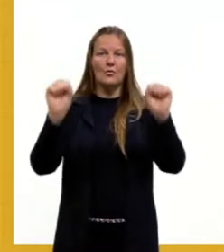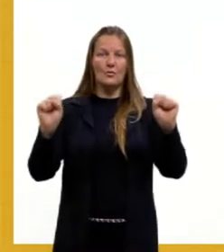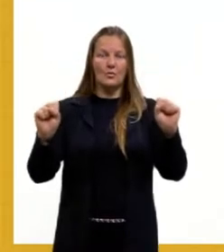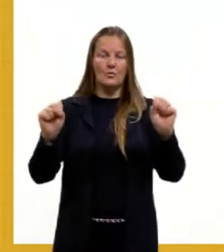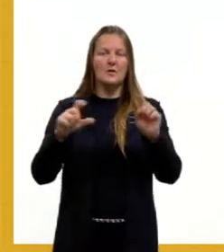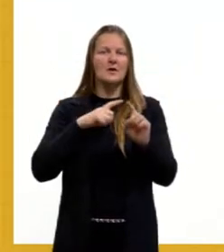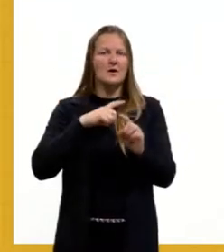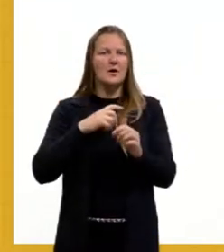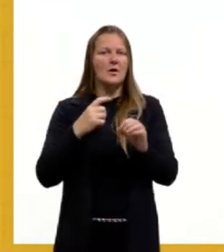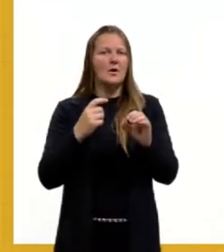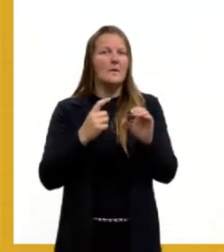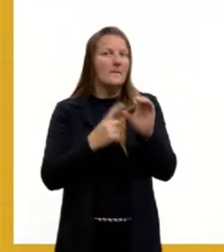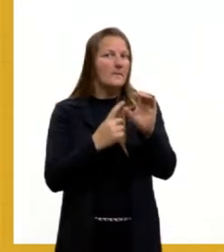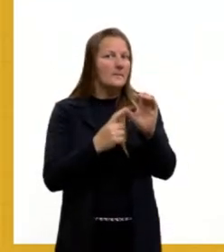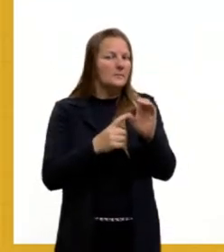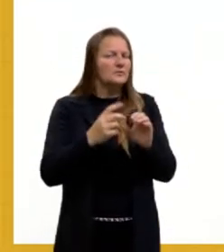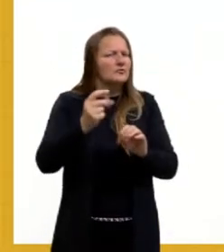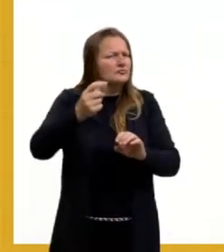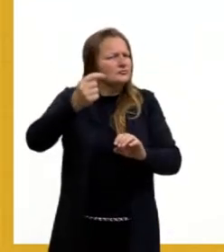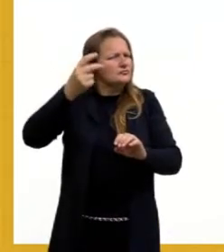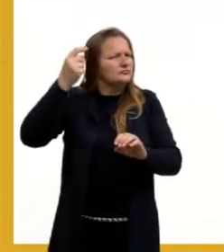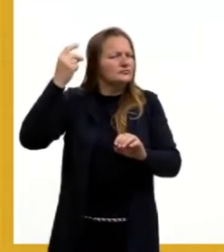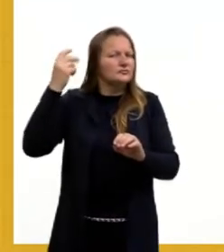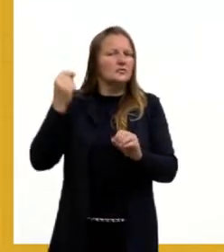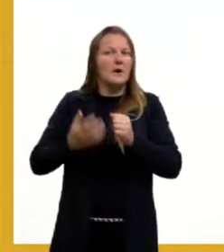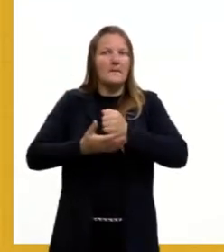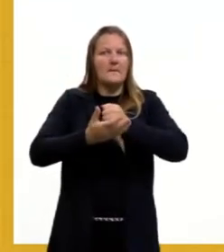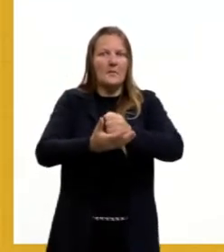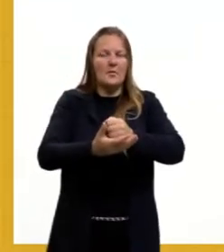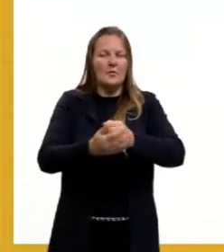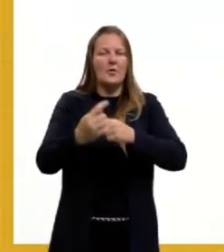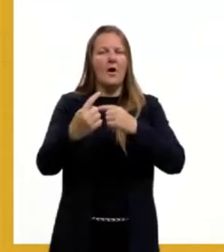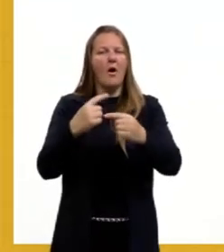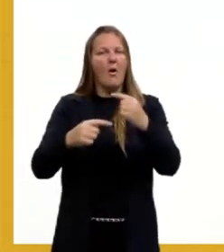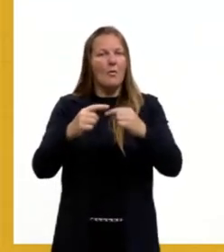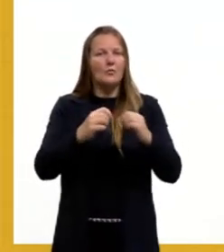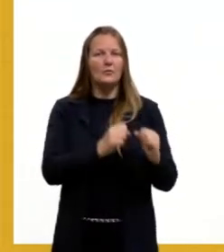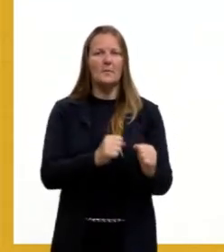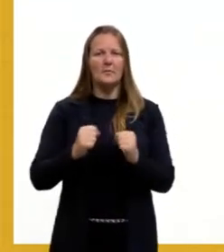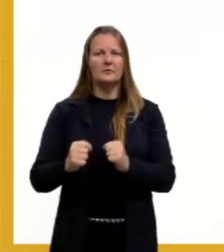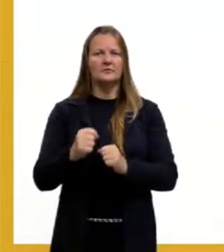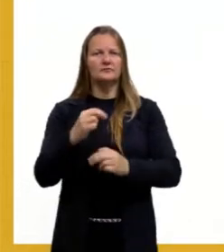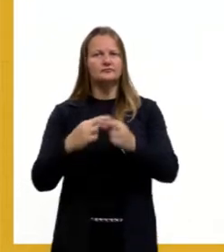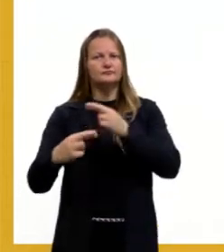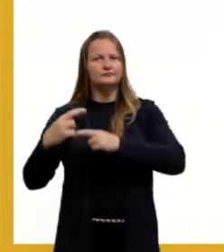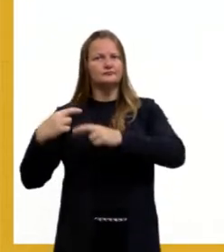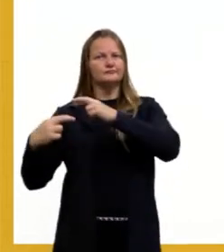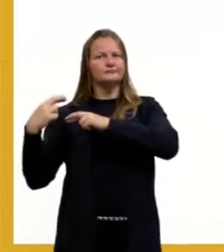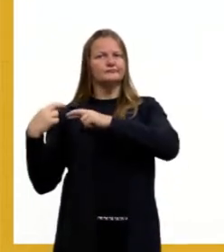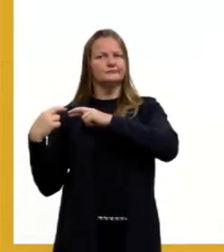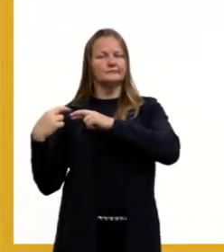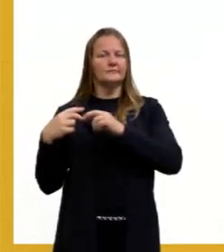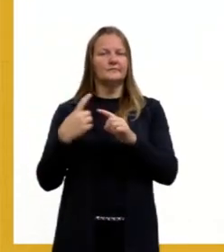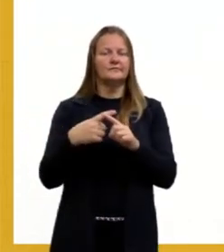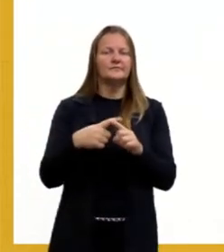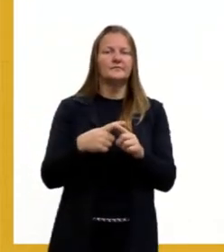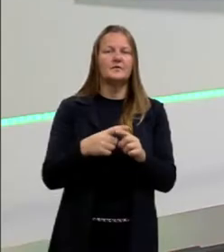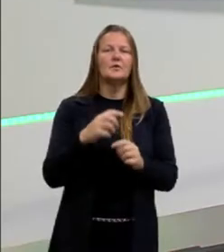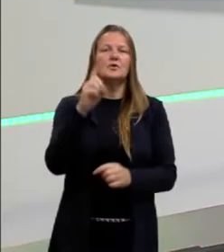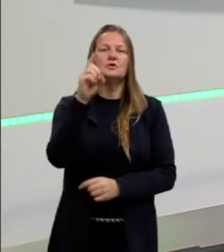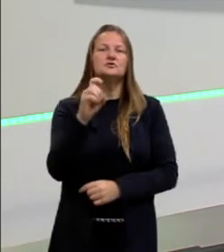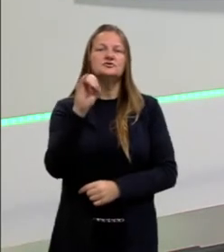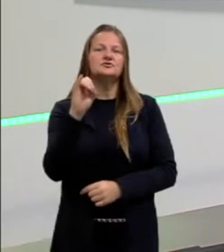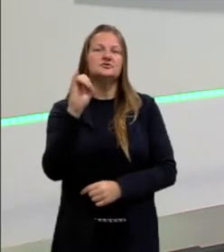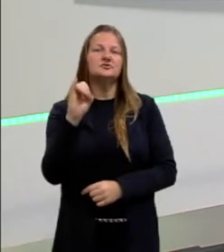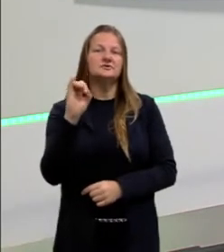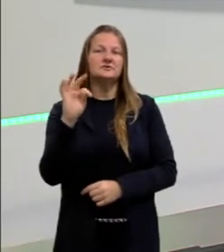época, e acaba, então, chegando ao poder e regride algumas coisas, então, qual a diferença básica entre esses xiítas